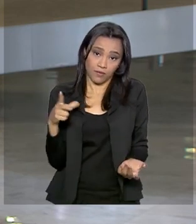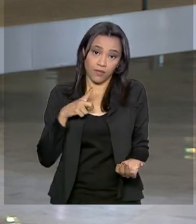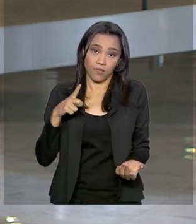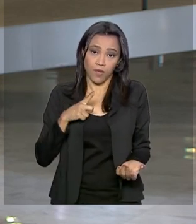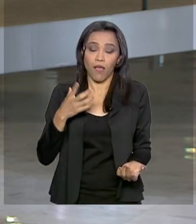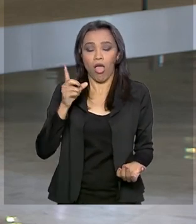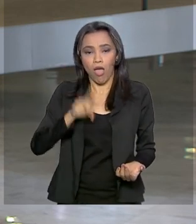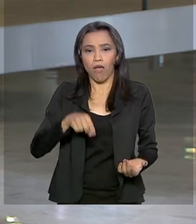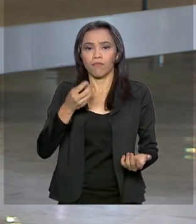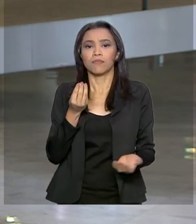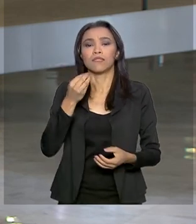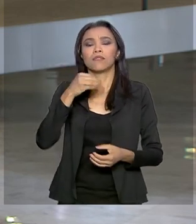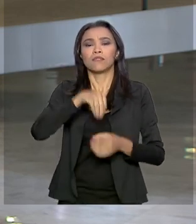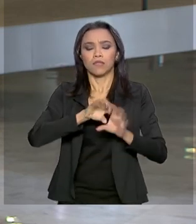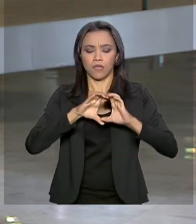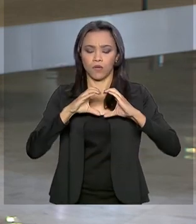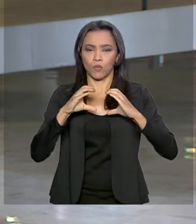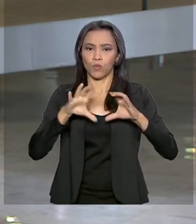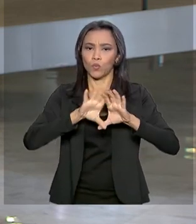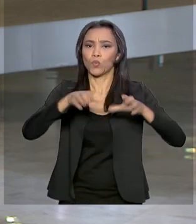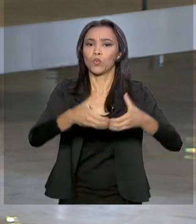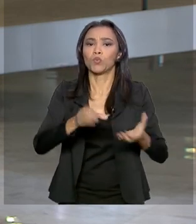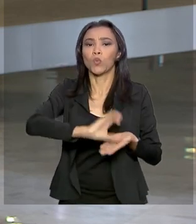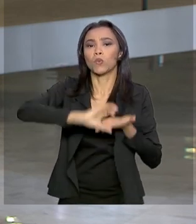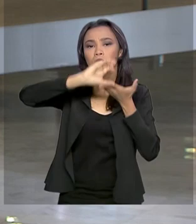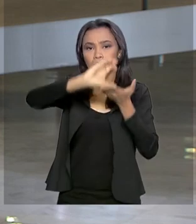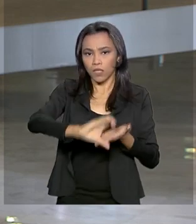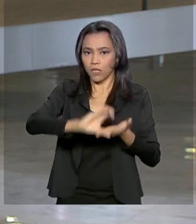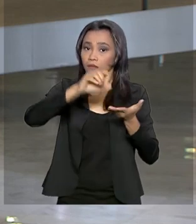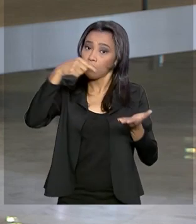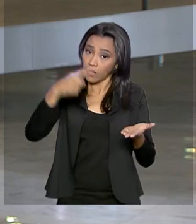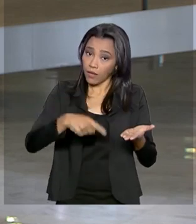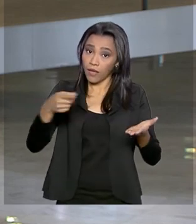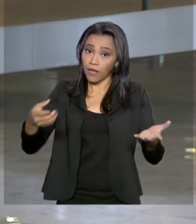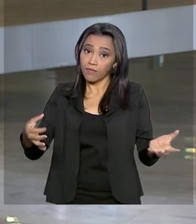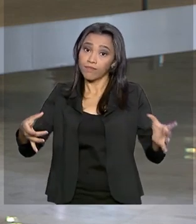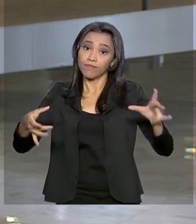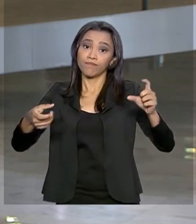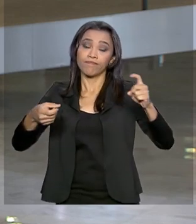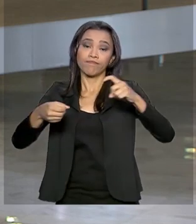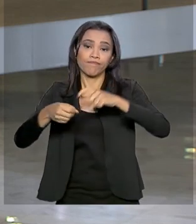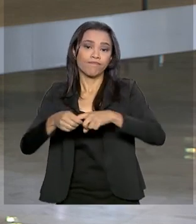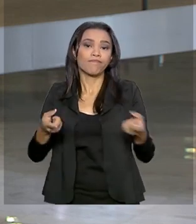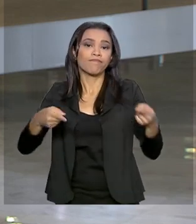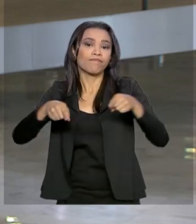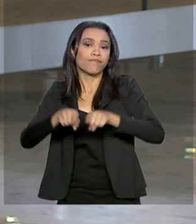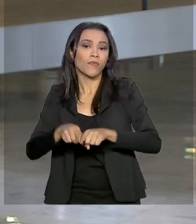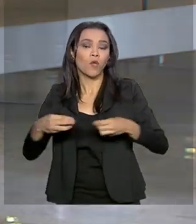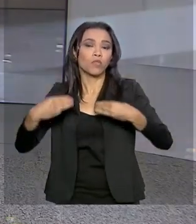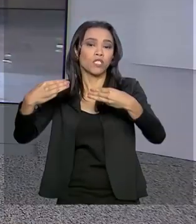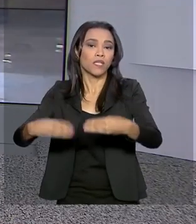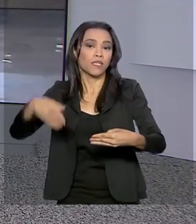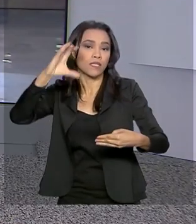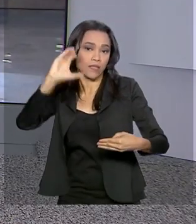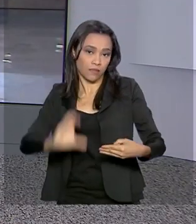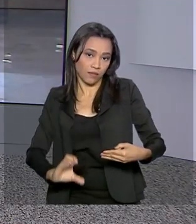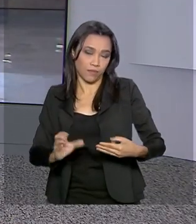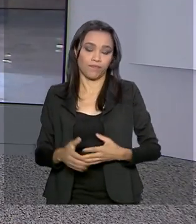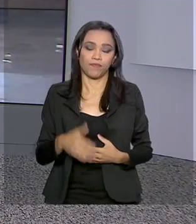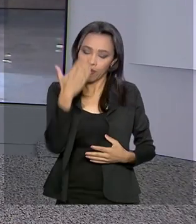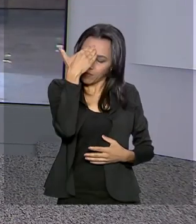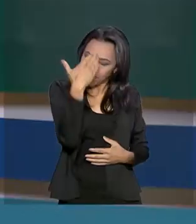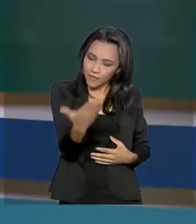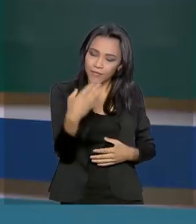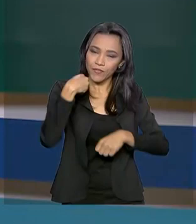preside o conselho gestor do programa, que é ligado ao Ministério da Cidadania. Renata, eu volto com você. Obrigada, Dani, pelas suas